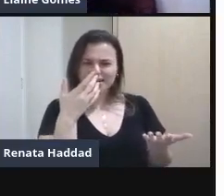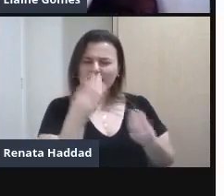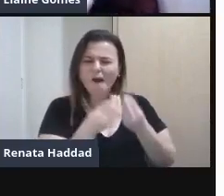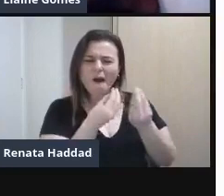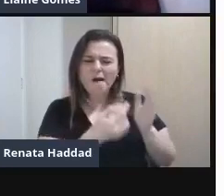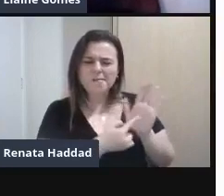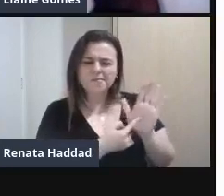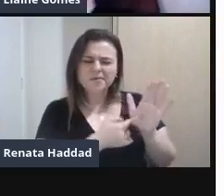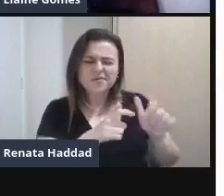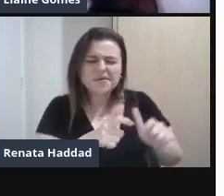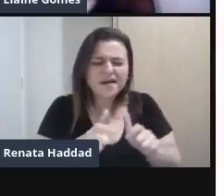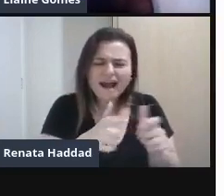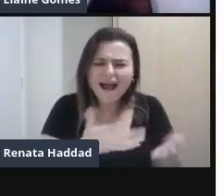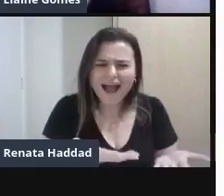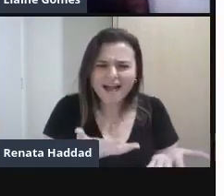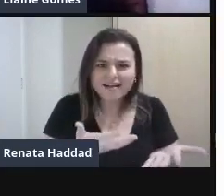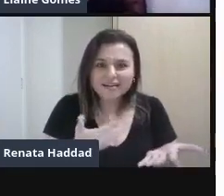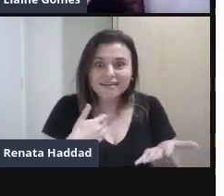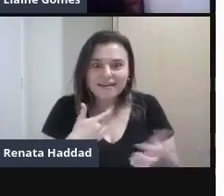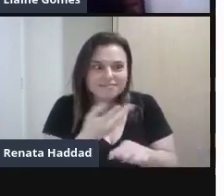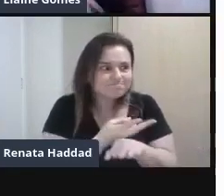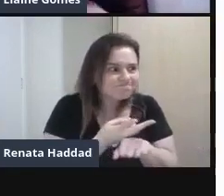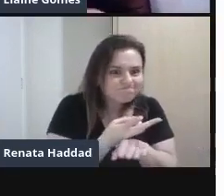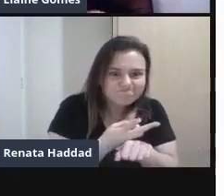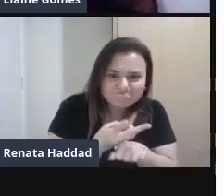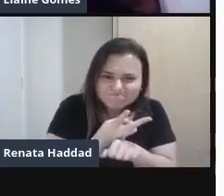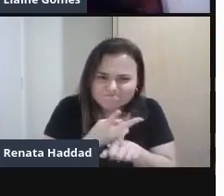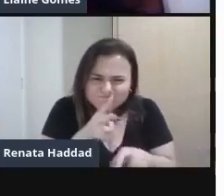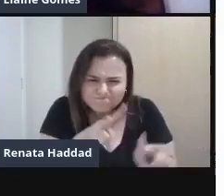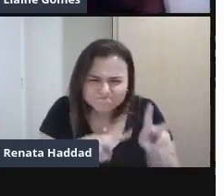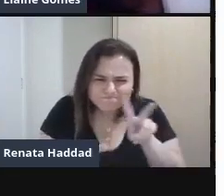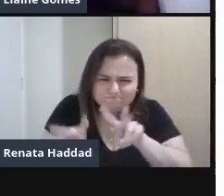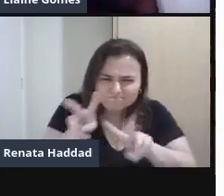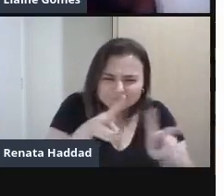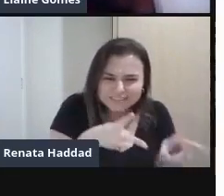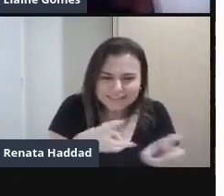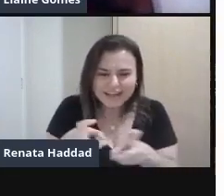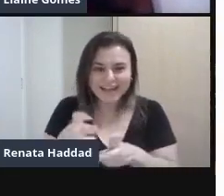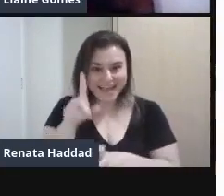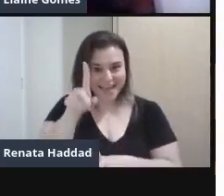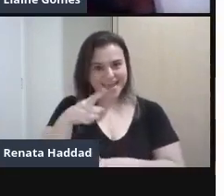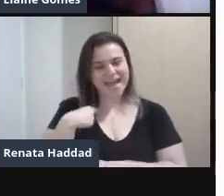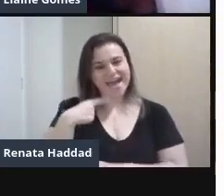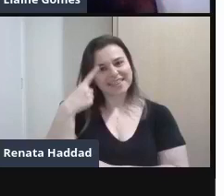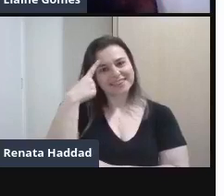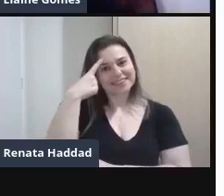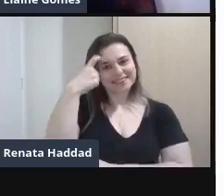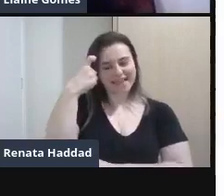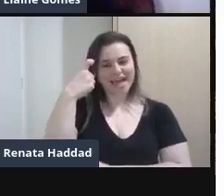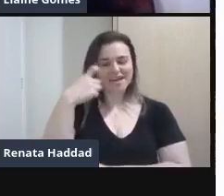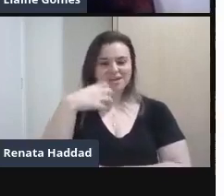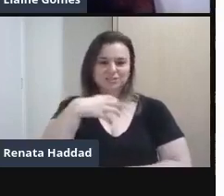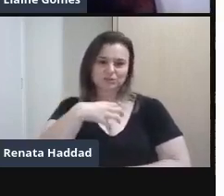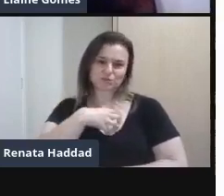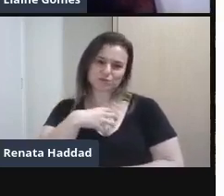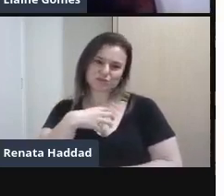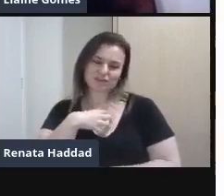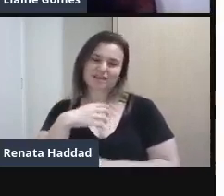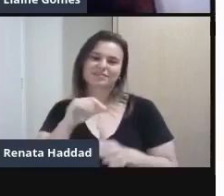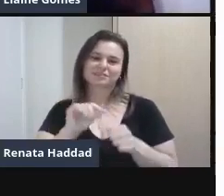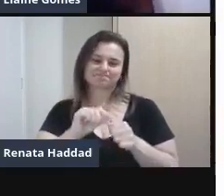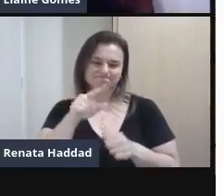De que lugar? Você fica procurando Você fica procurando E é essa ideia Do movimento Que a obra da Regina Silveira Nos